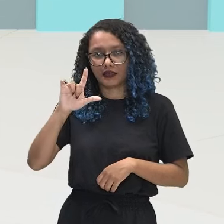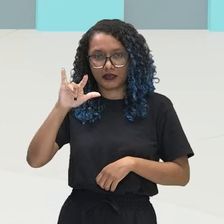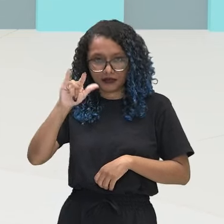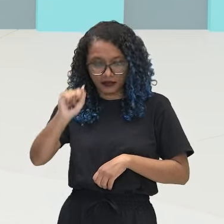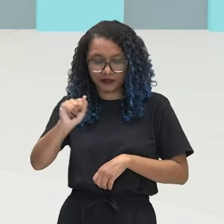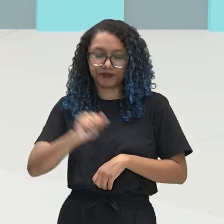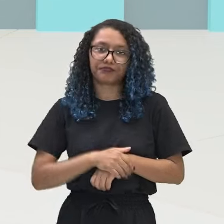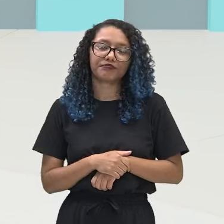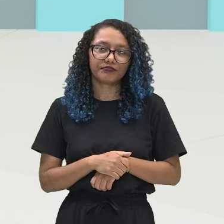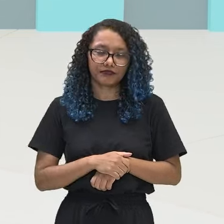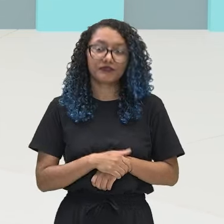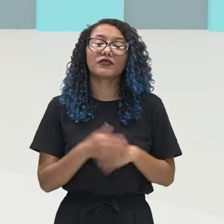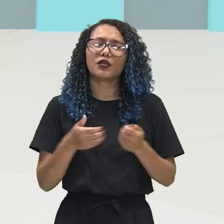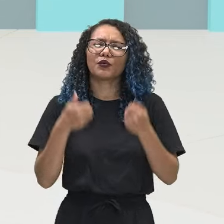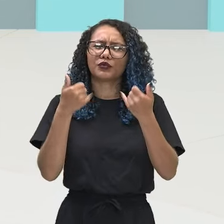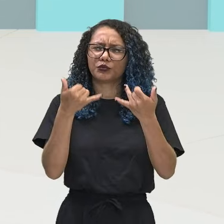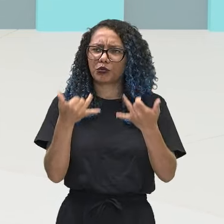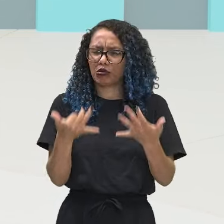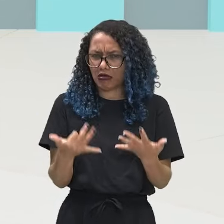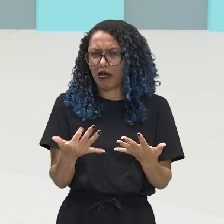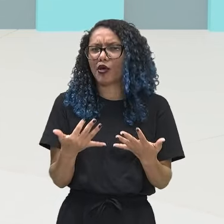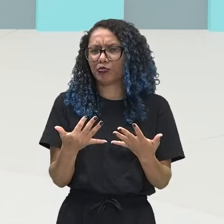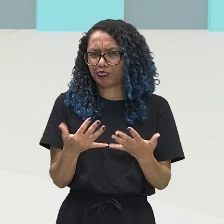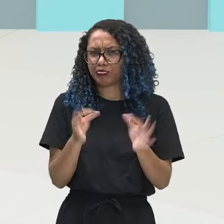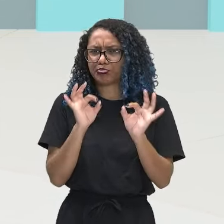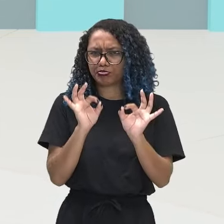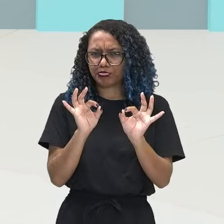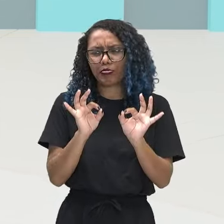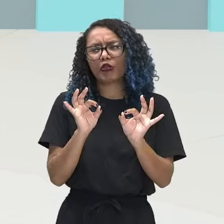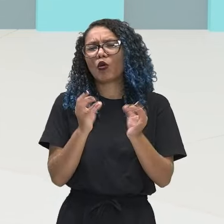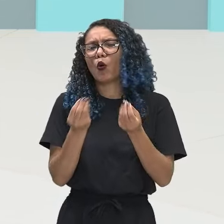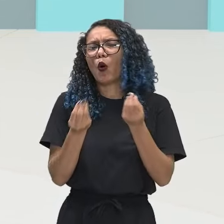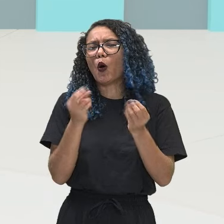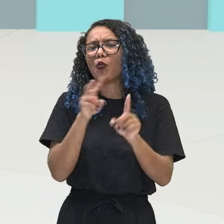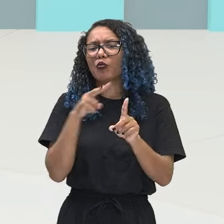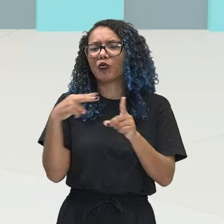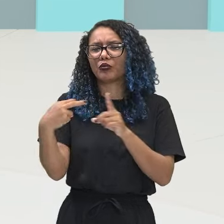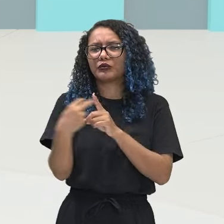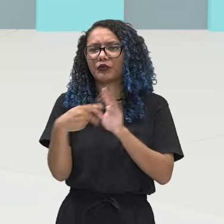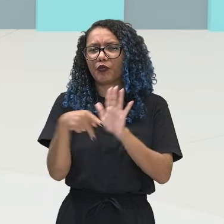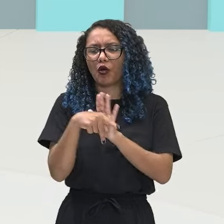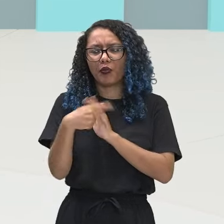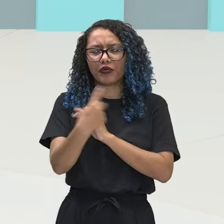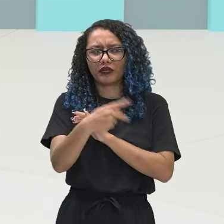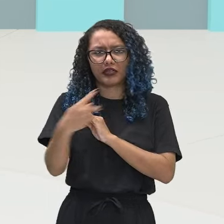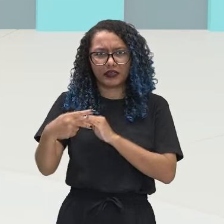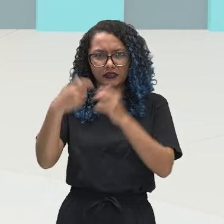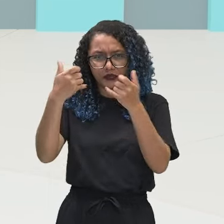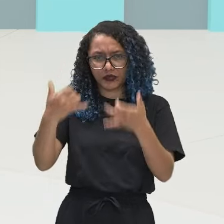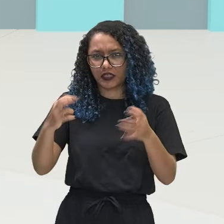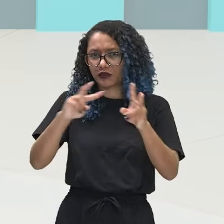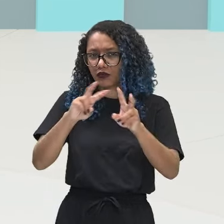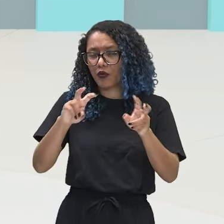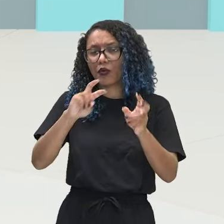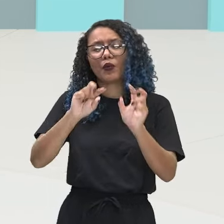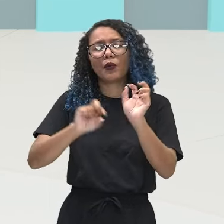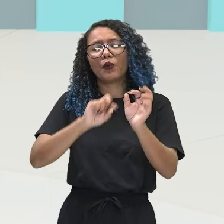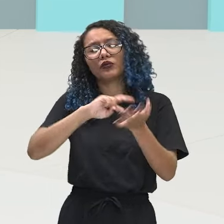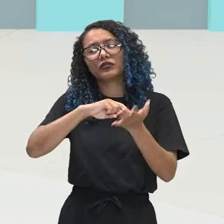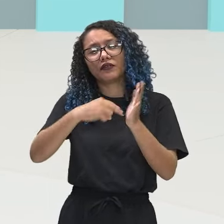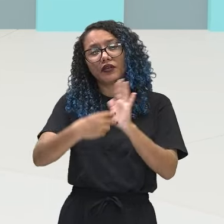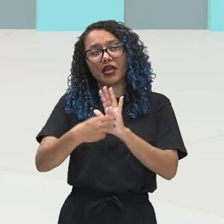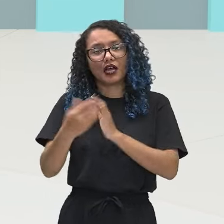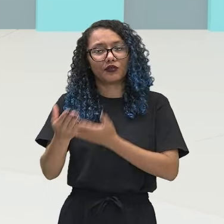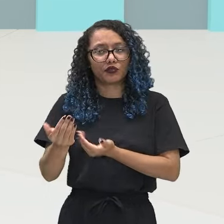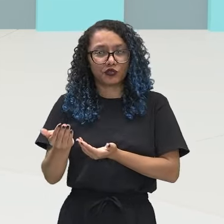eles falaram aí muito bem sobre a ideia deles, né? Sobre o que é ser jovem, né? Sobre o que é